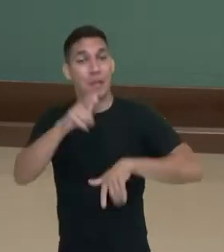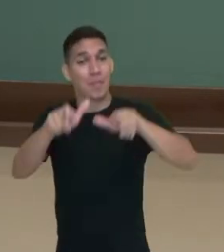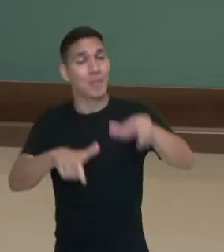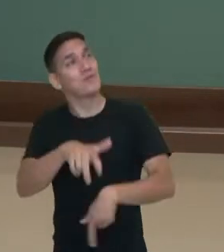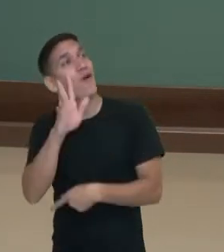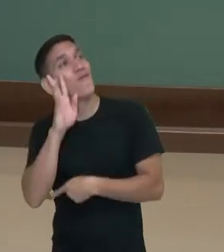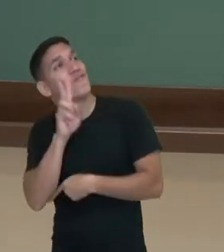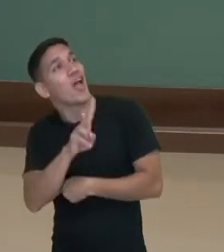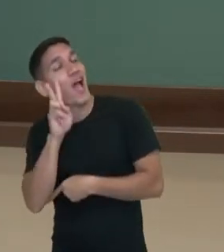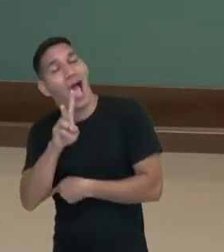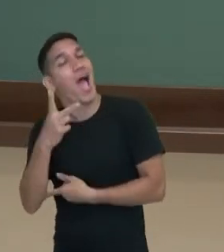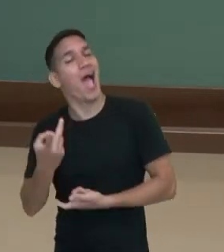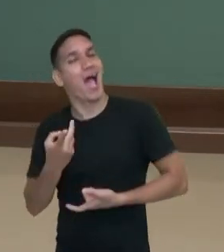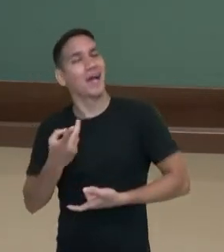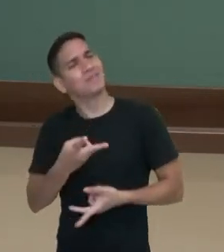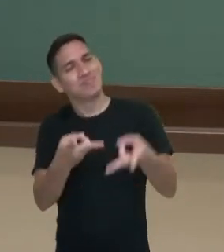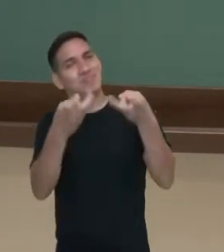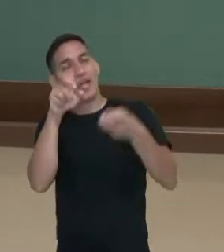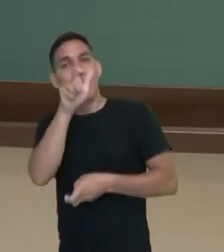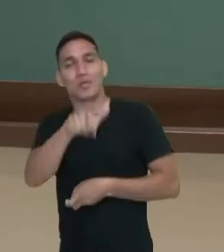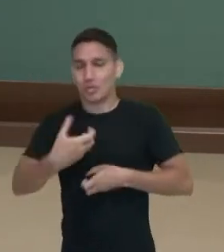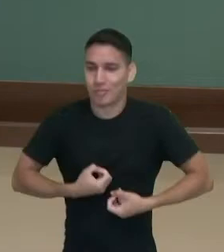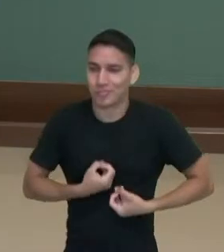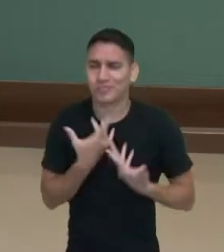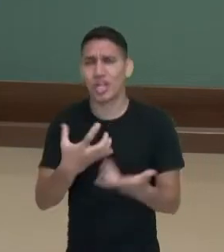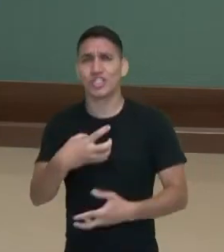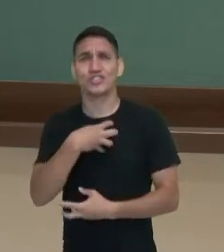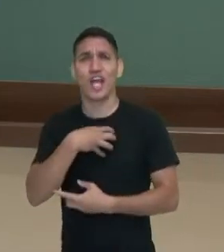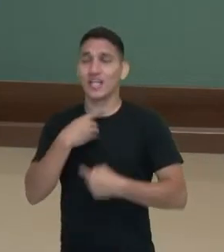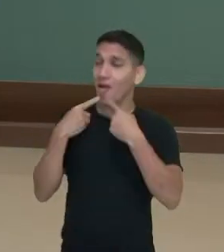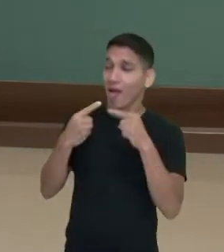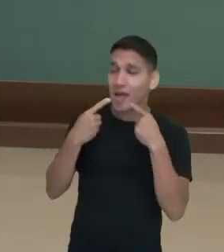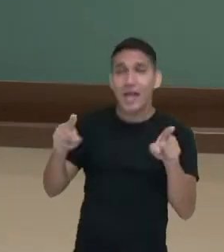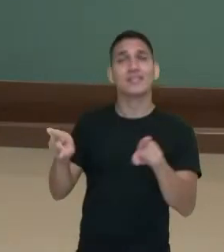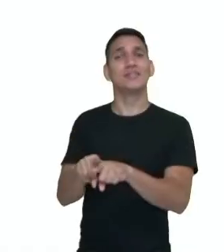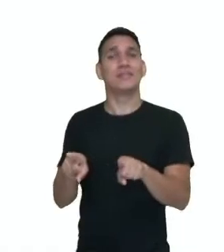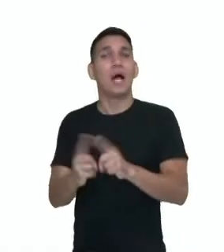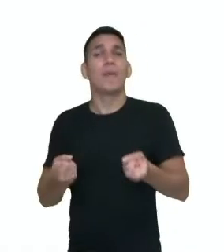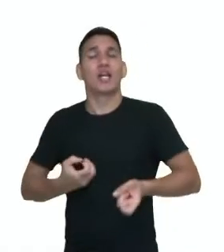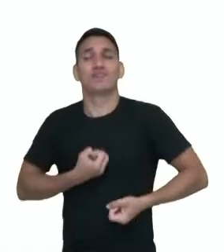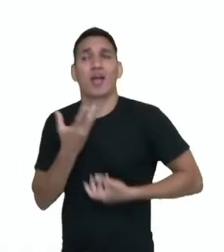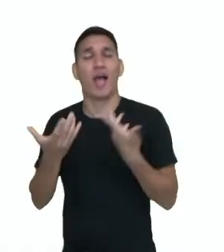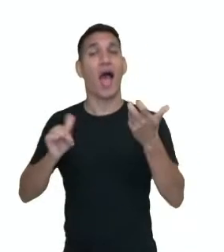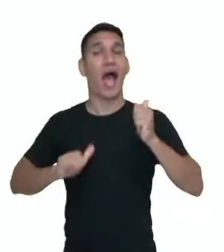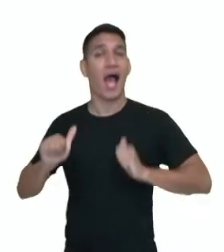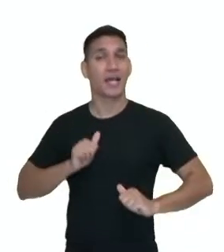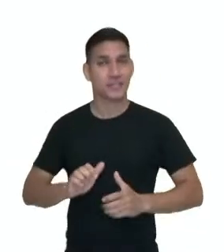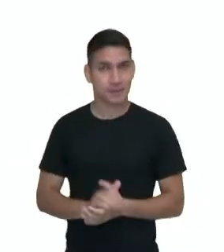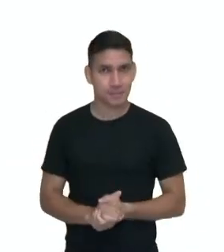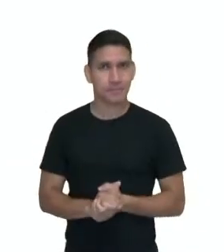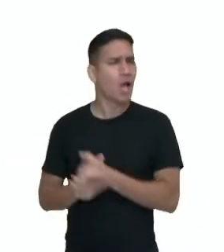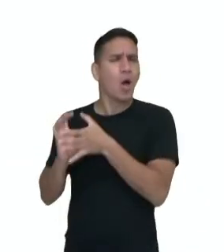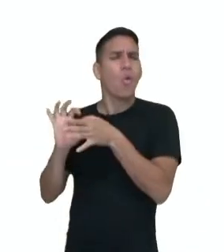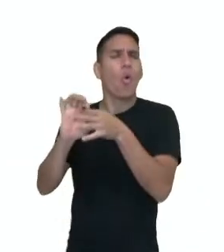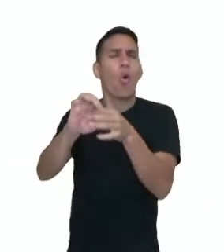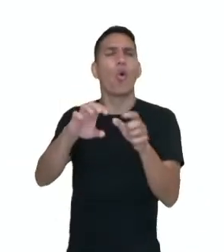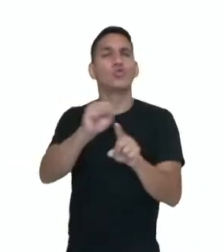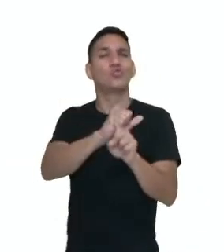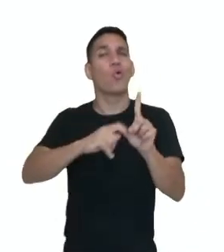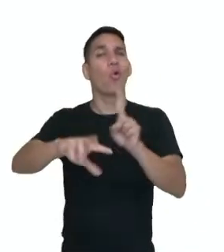Para o público ver, se expressar de modo crítico, de modo artístico. E no contexto sociocultural?